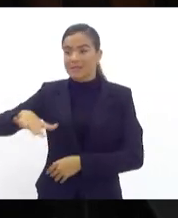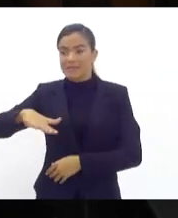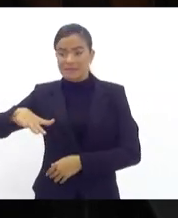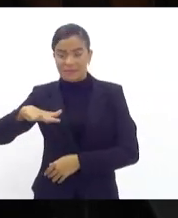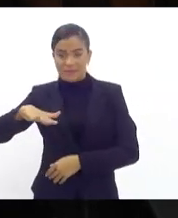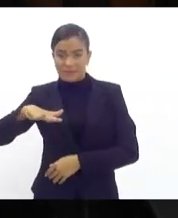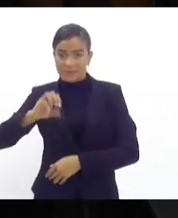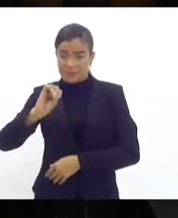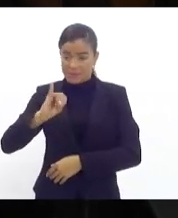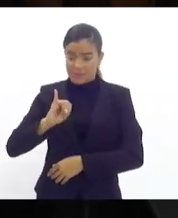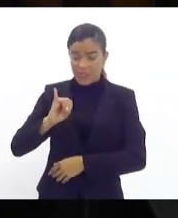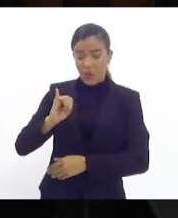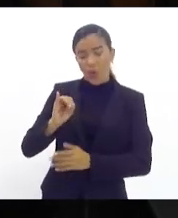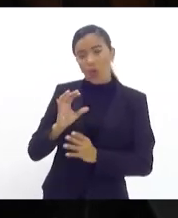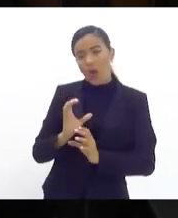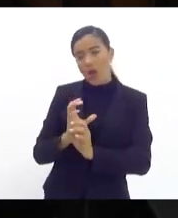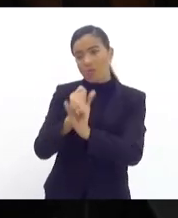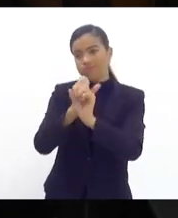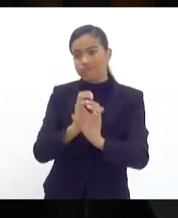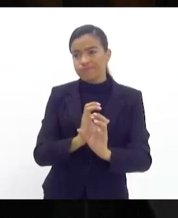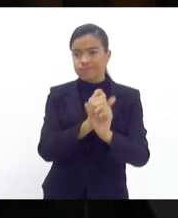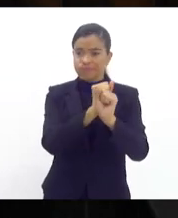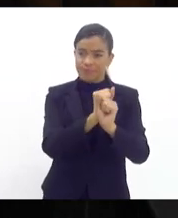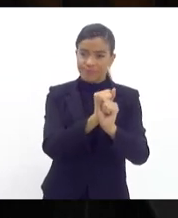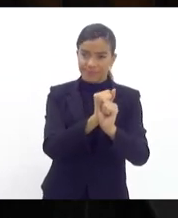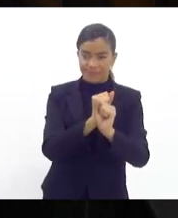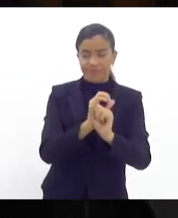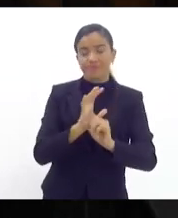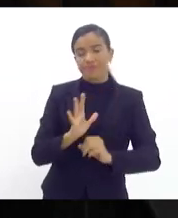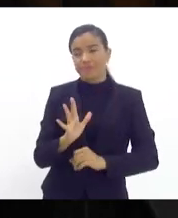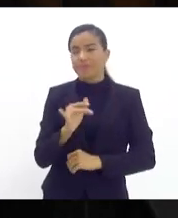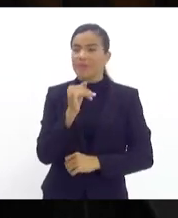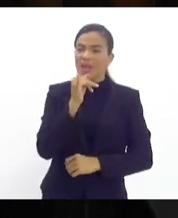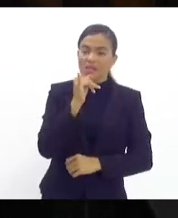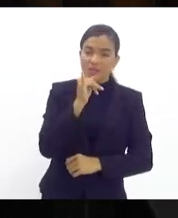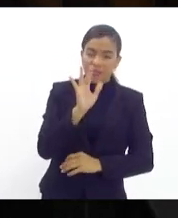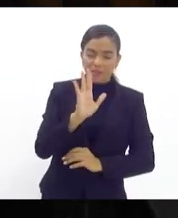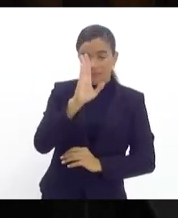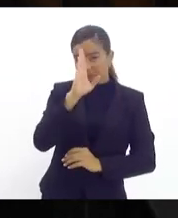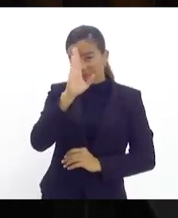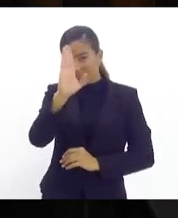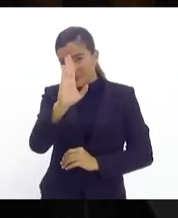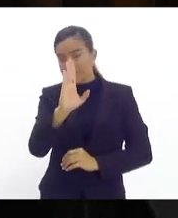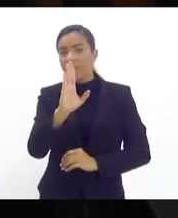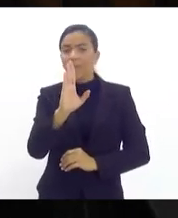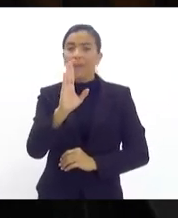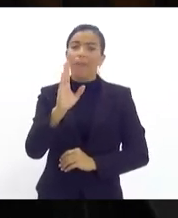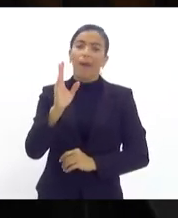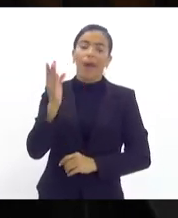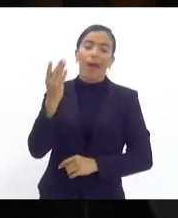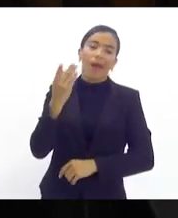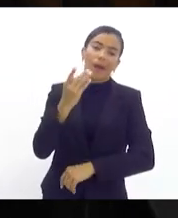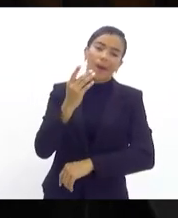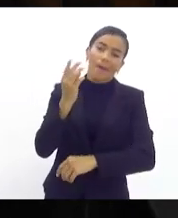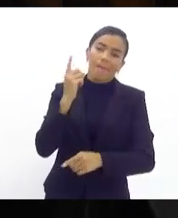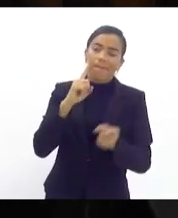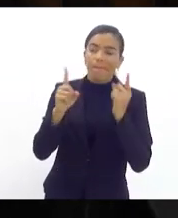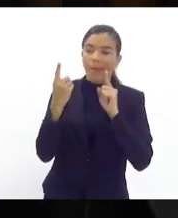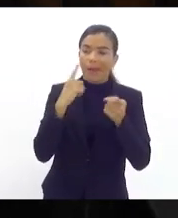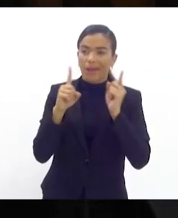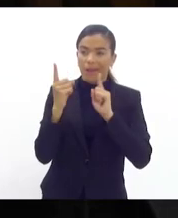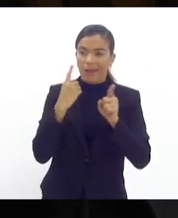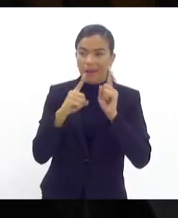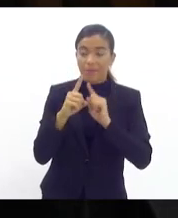Se com orçamentos, com pequenas exceções, pequenas exceções principalmente para Maricá, se os